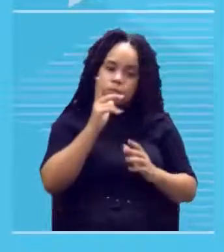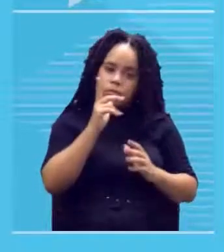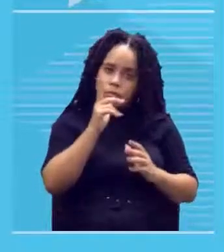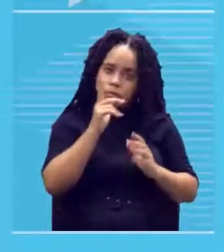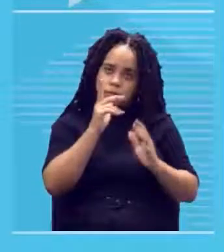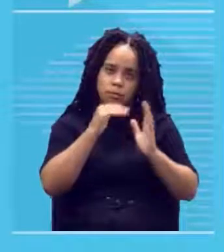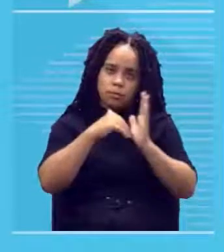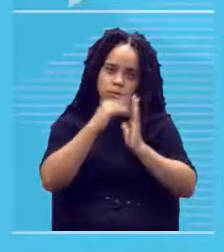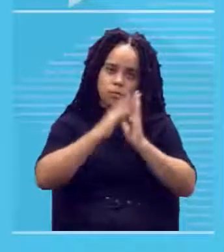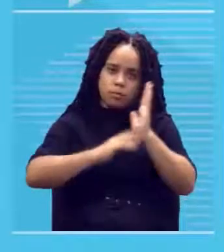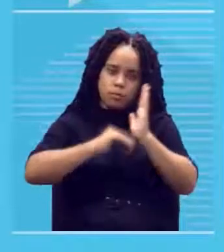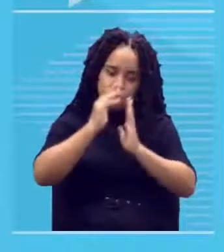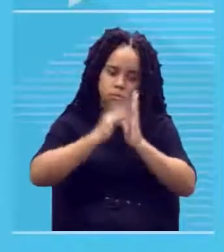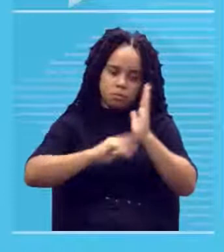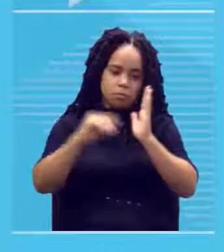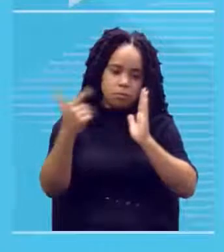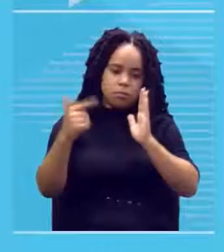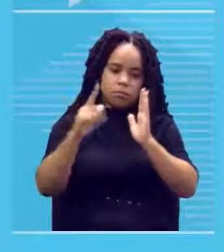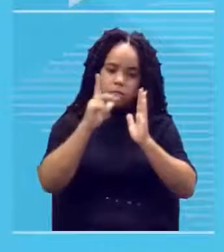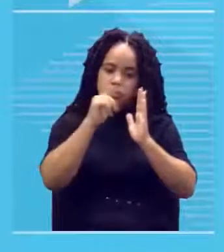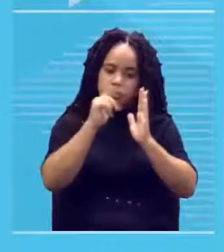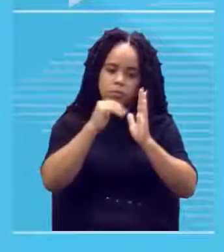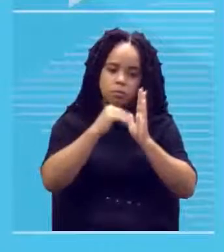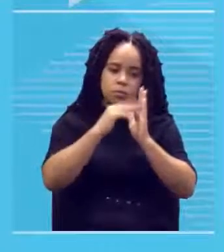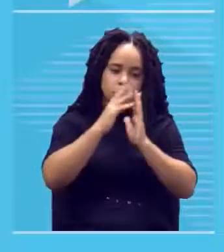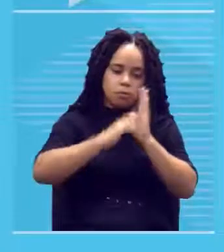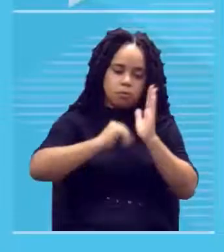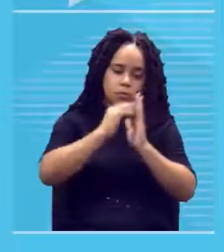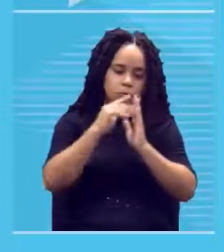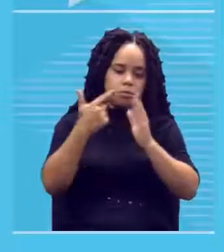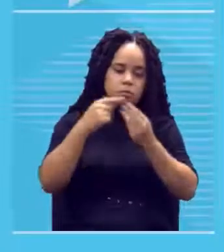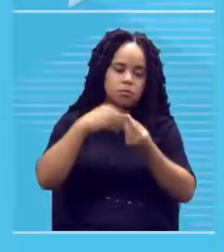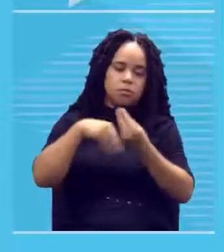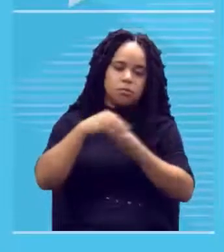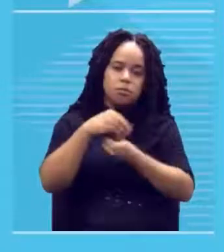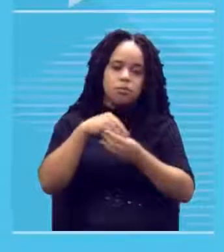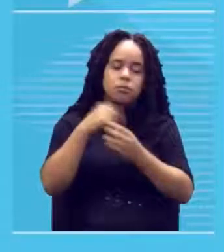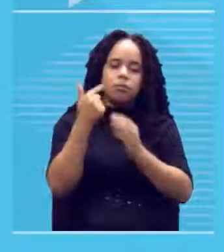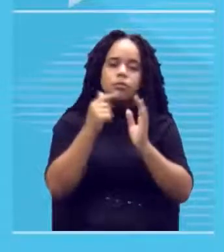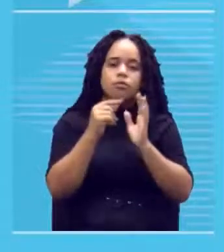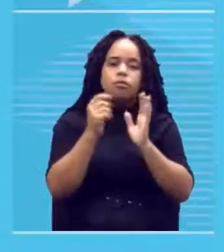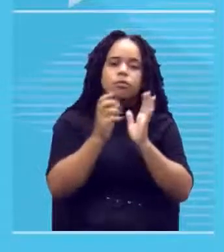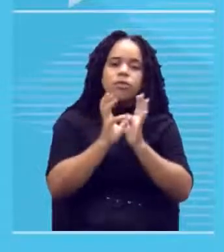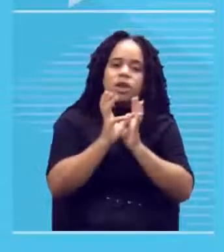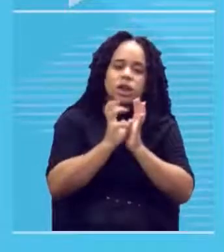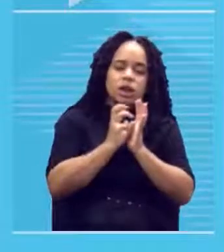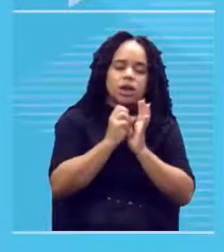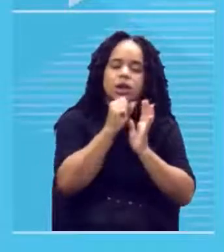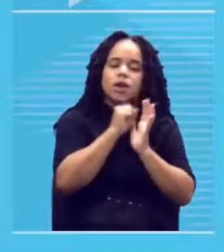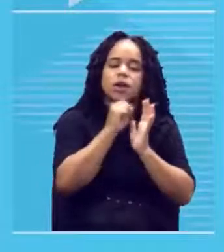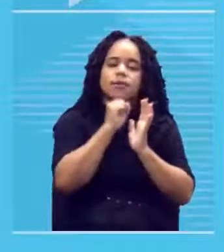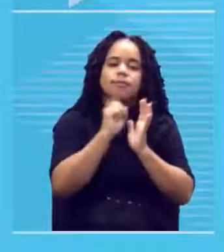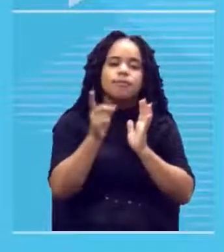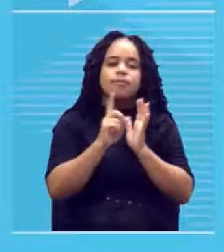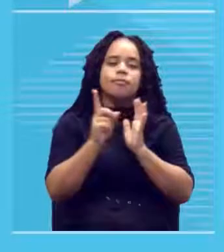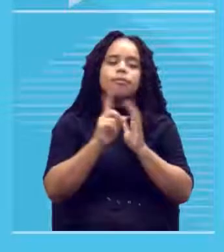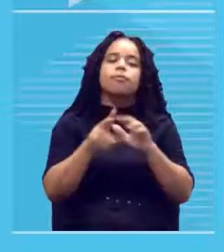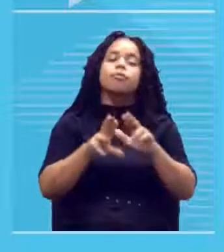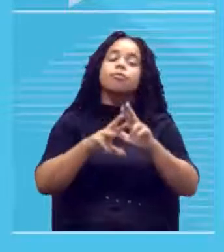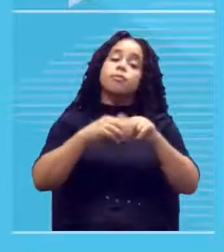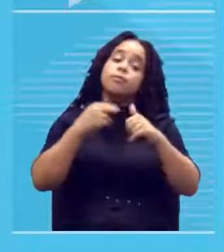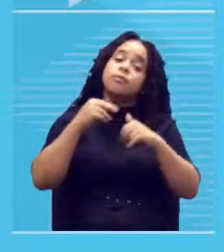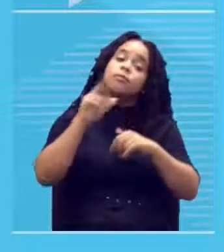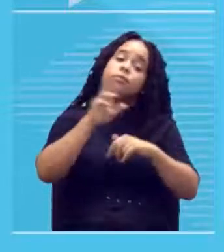ela não vai criando aquelas farpas descascando por isso que o afresco foi usado muito na arte